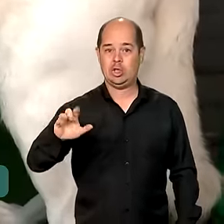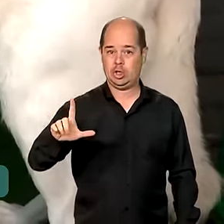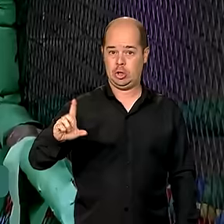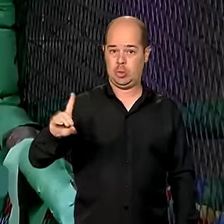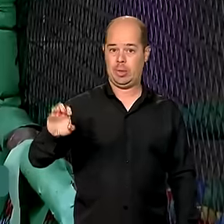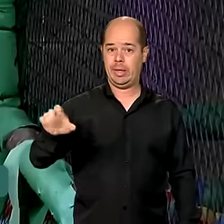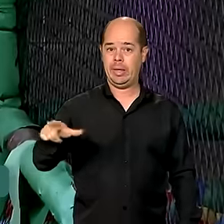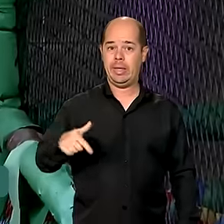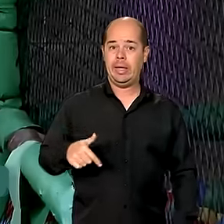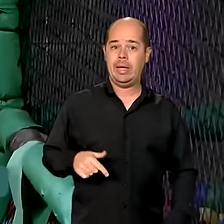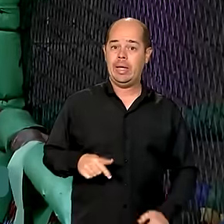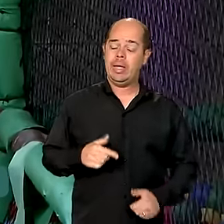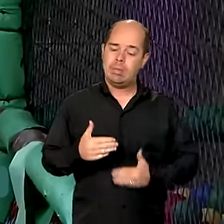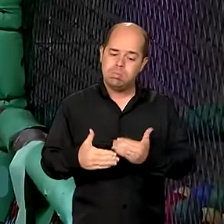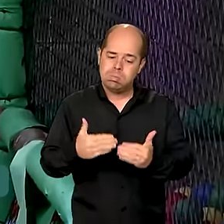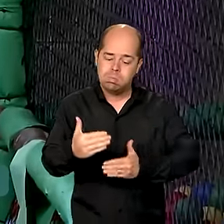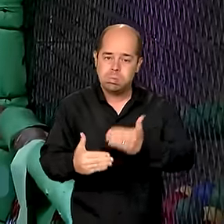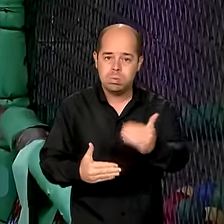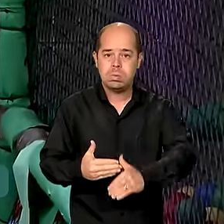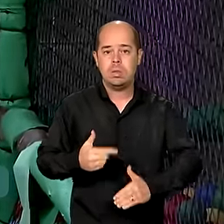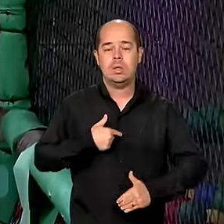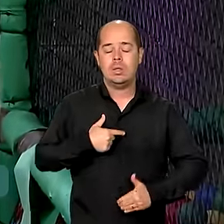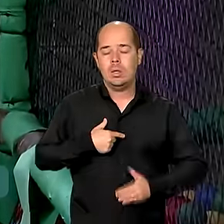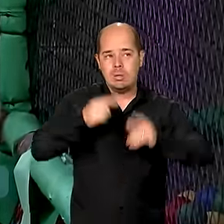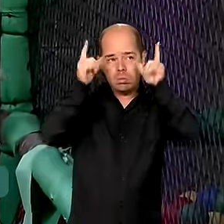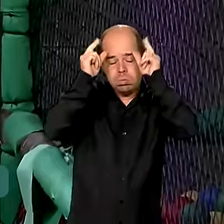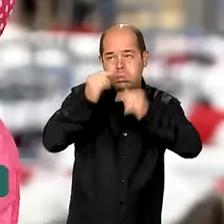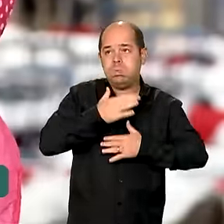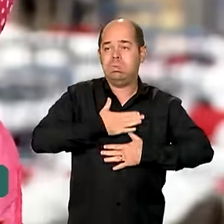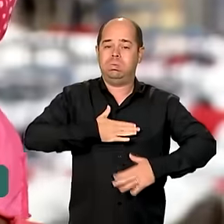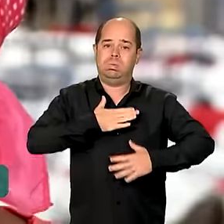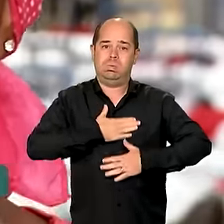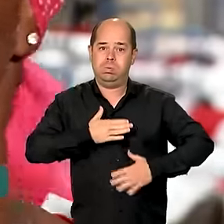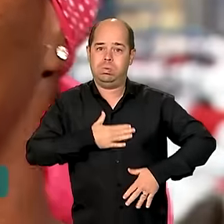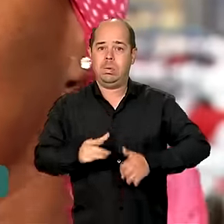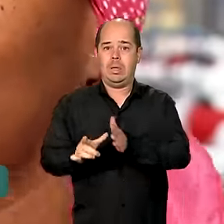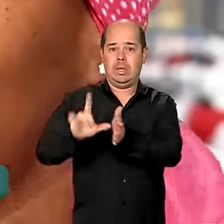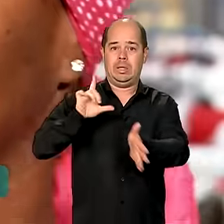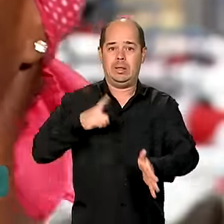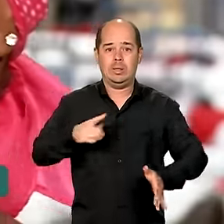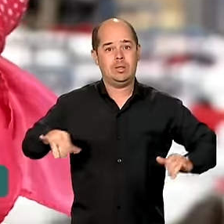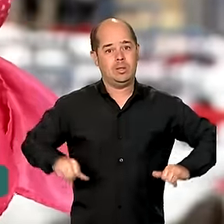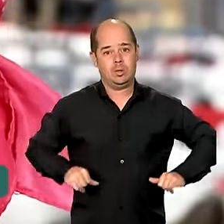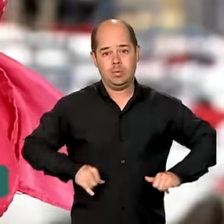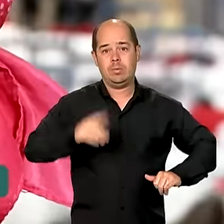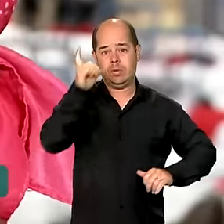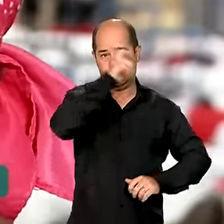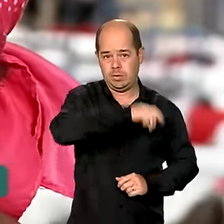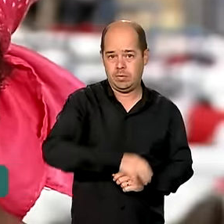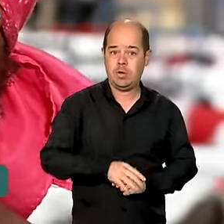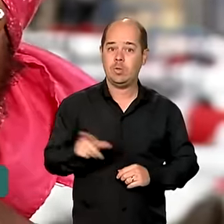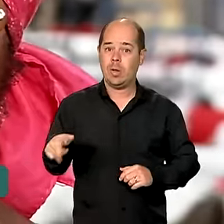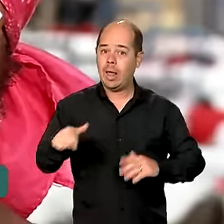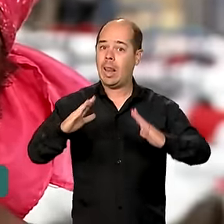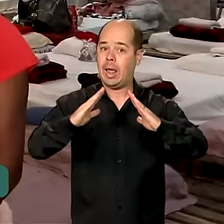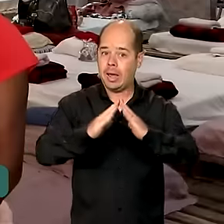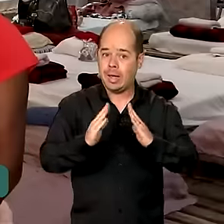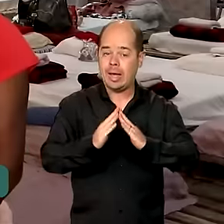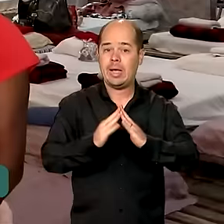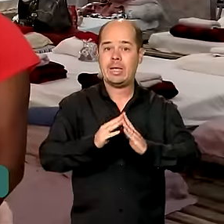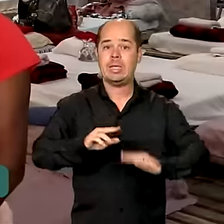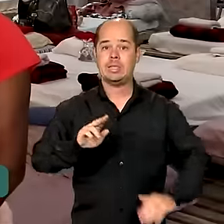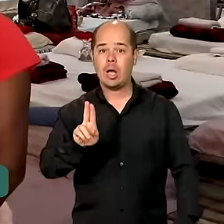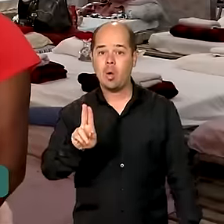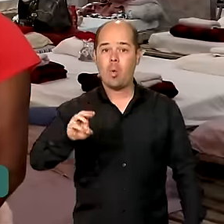viveu. Moradora do bairro Dilma Itá, em Porto Alegre, ela conta que teve que deixar às pressas a casa onde mora